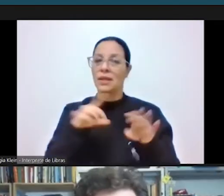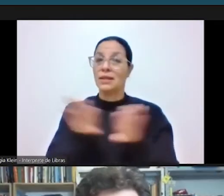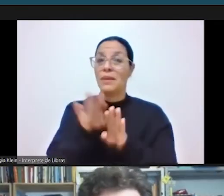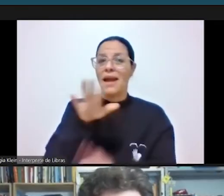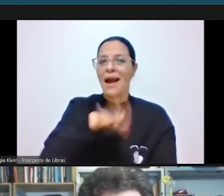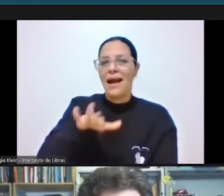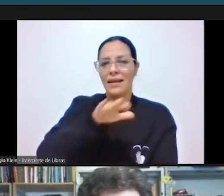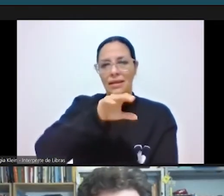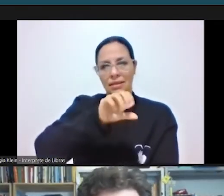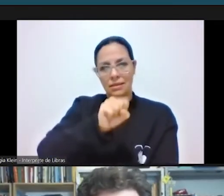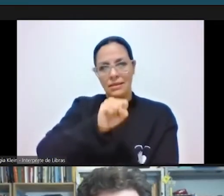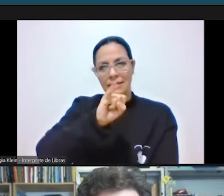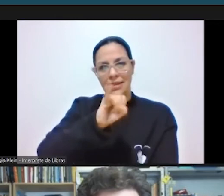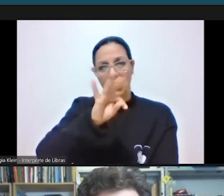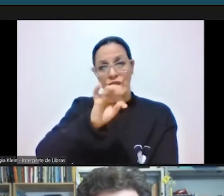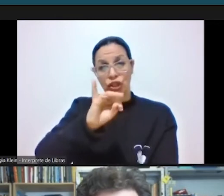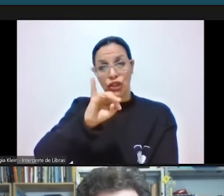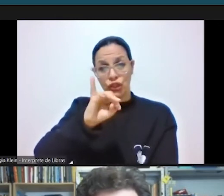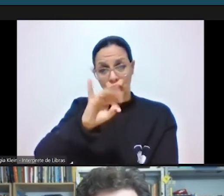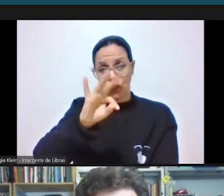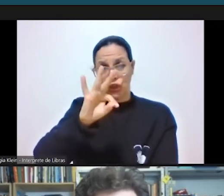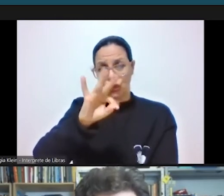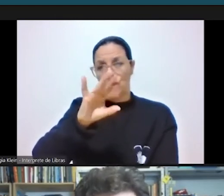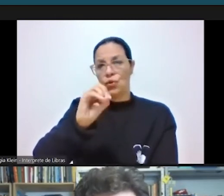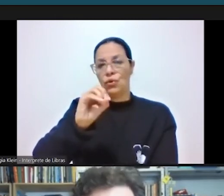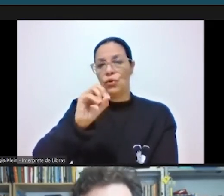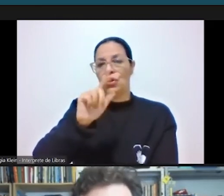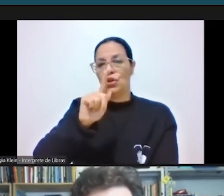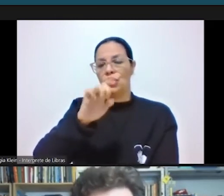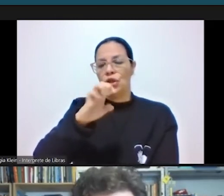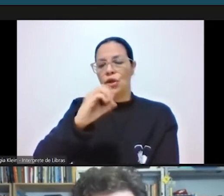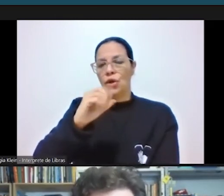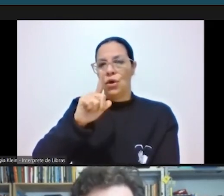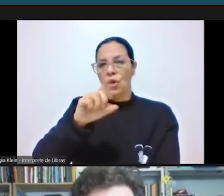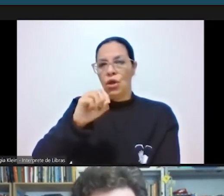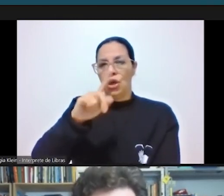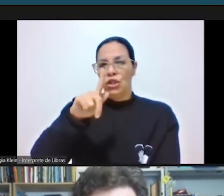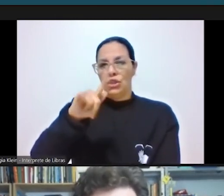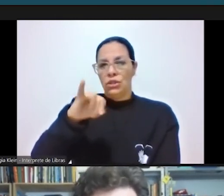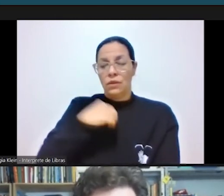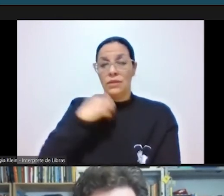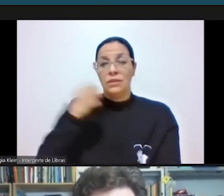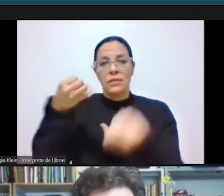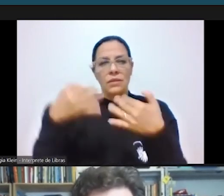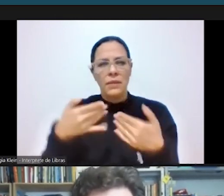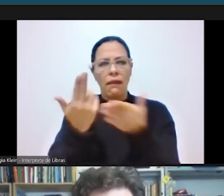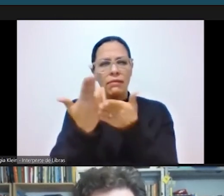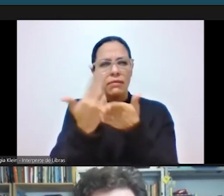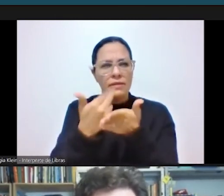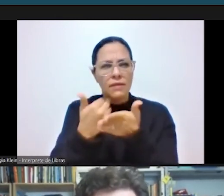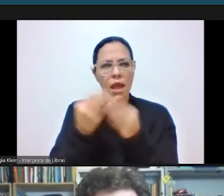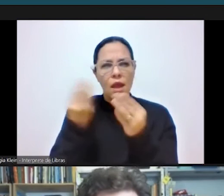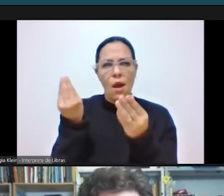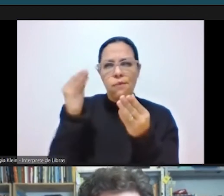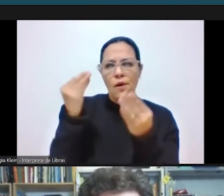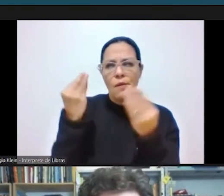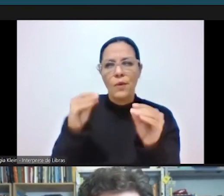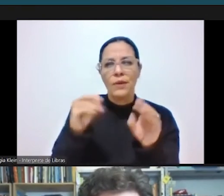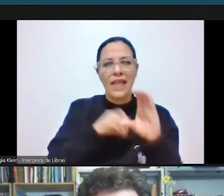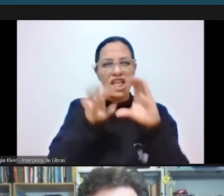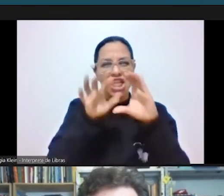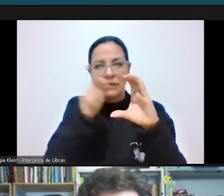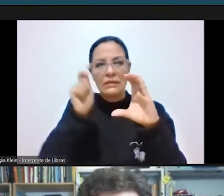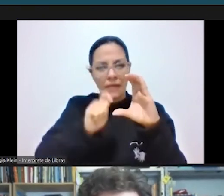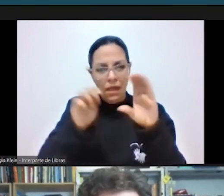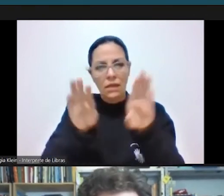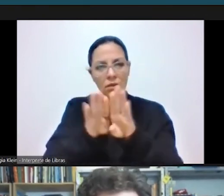Um sítio geológico muito bem explicado, com figuras, com... Hoje em dia você coloca QR Codes,